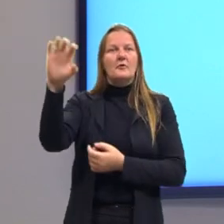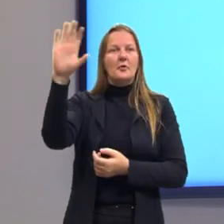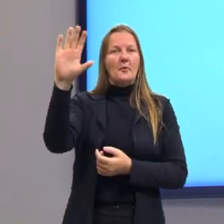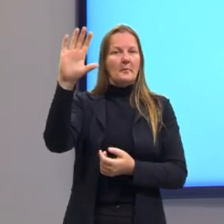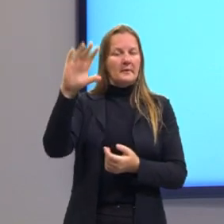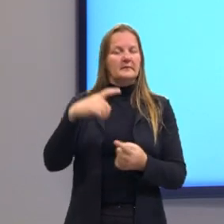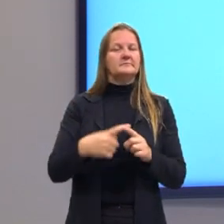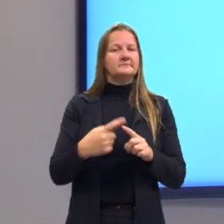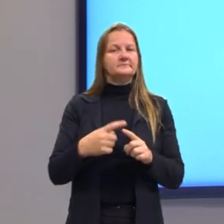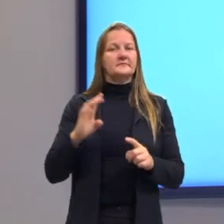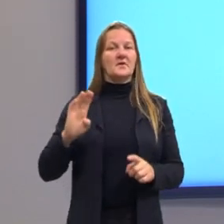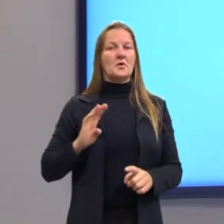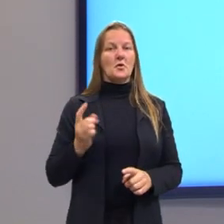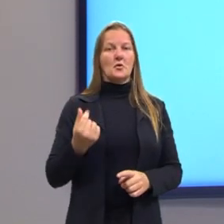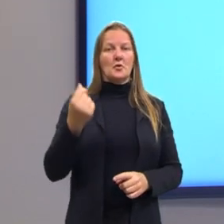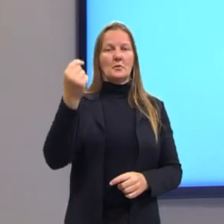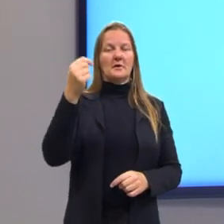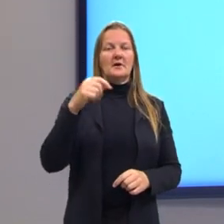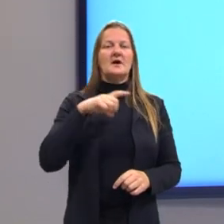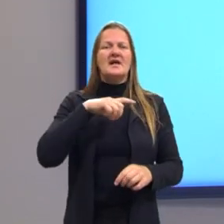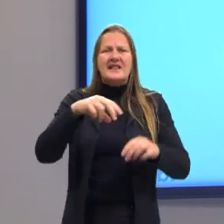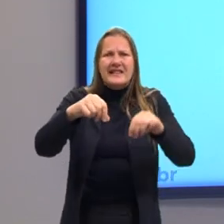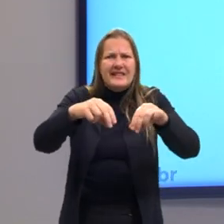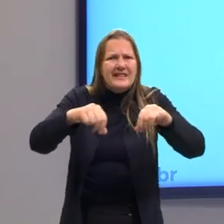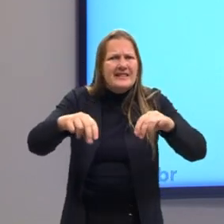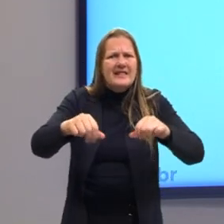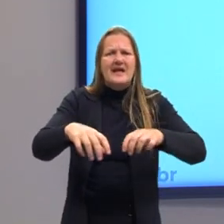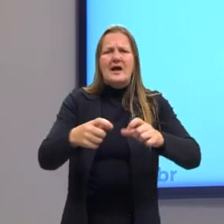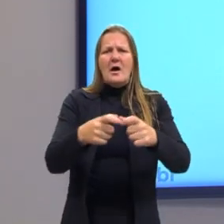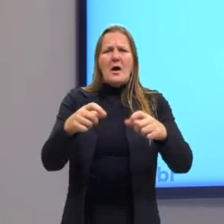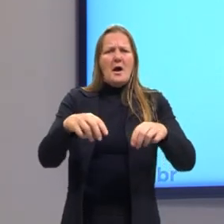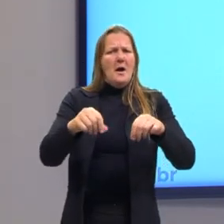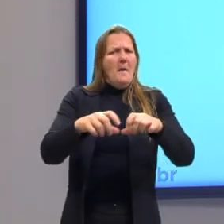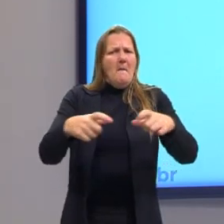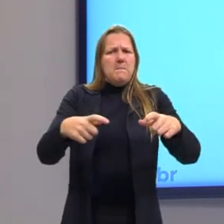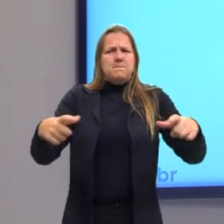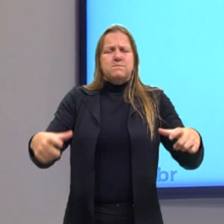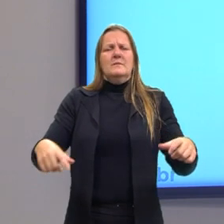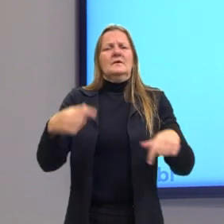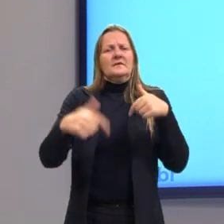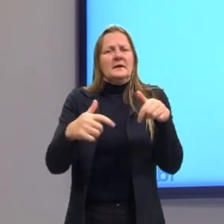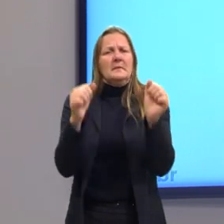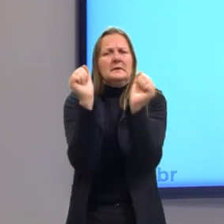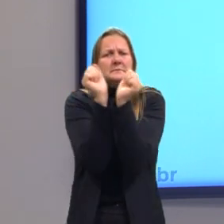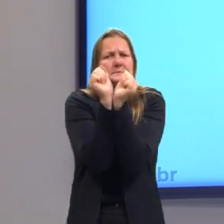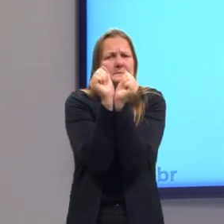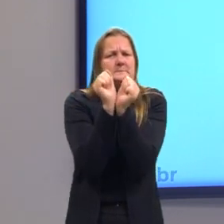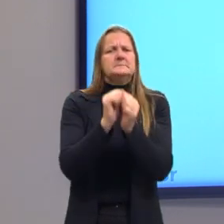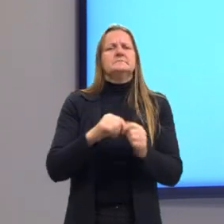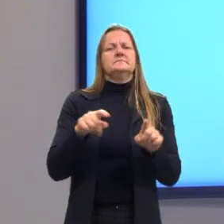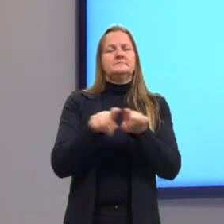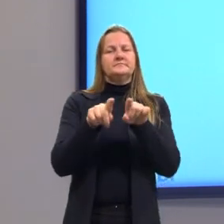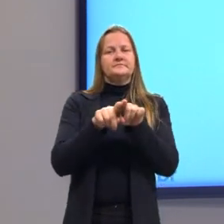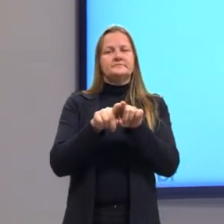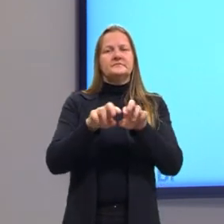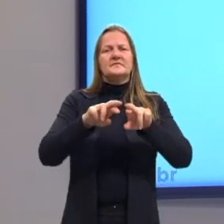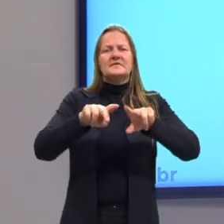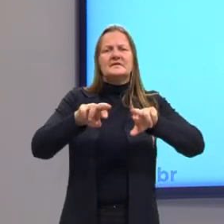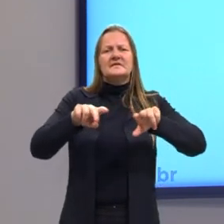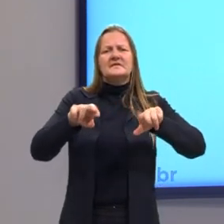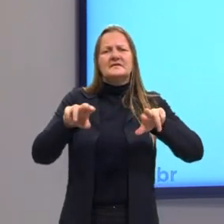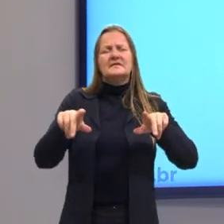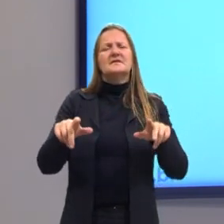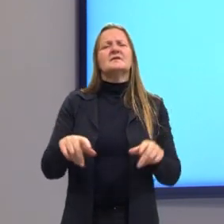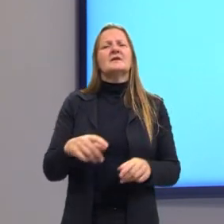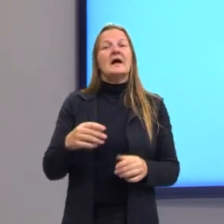nossa formação, então, é através do latifúndio, grande propriedade, trabalho escravo, esse tripé, que muito deles